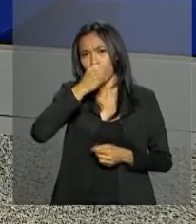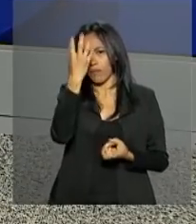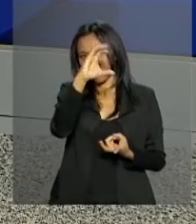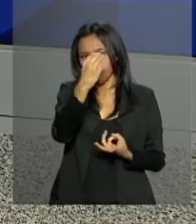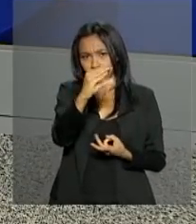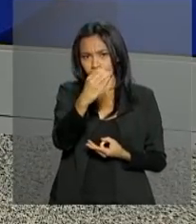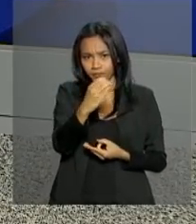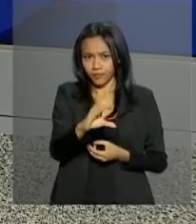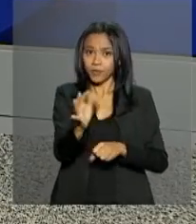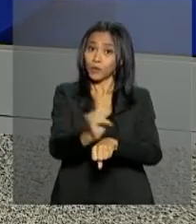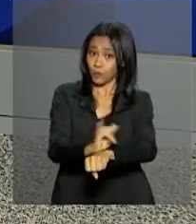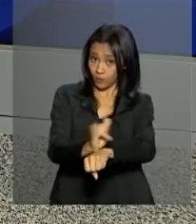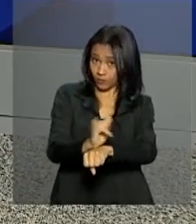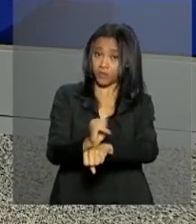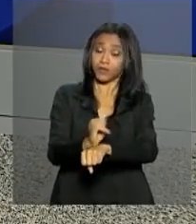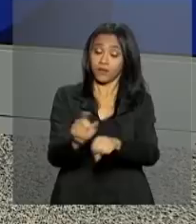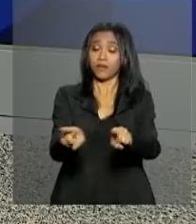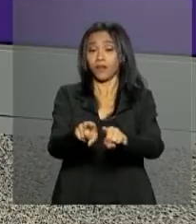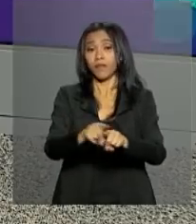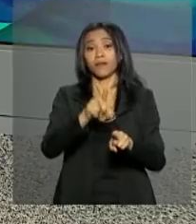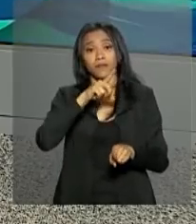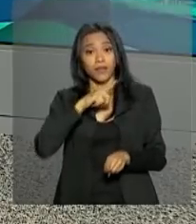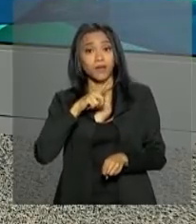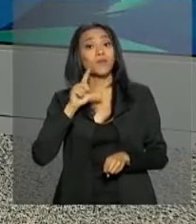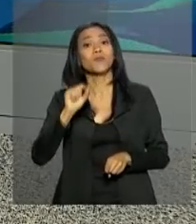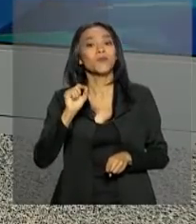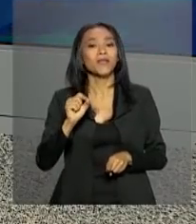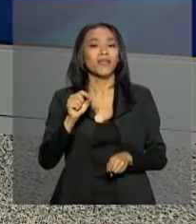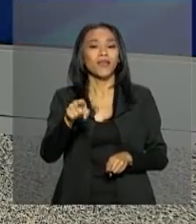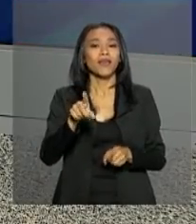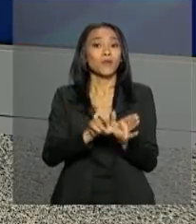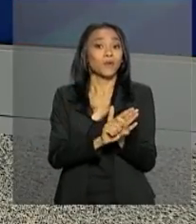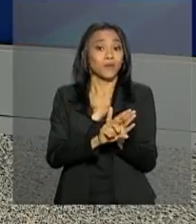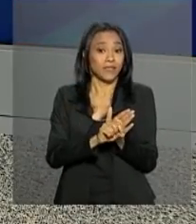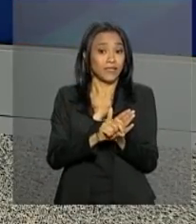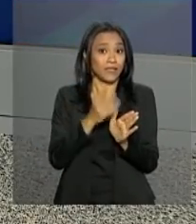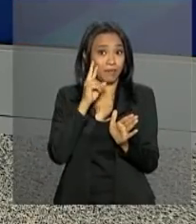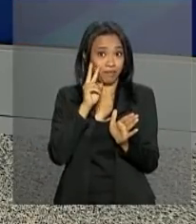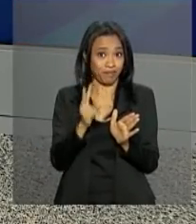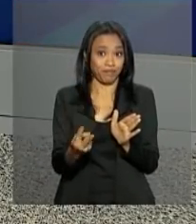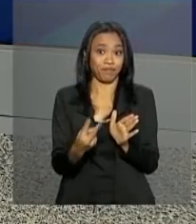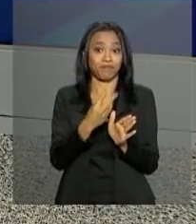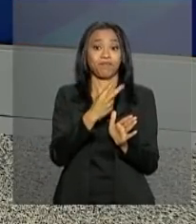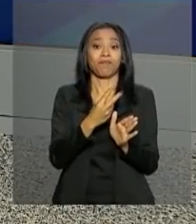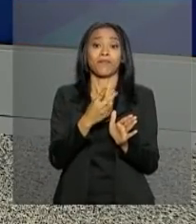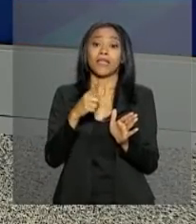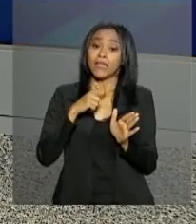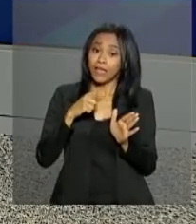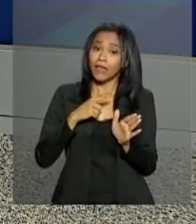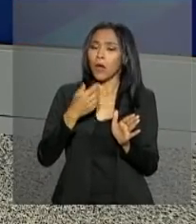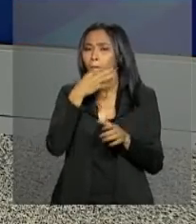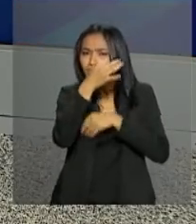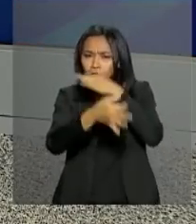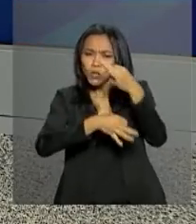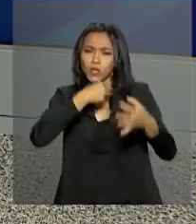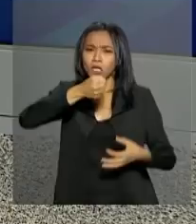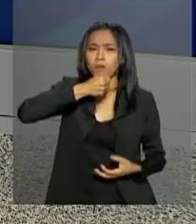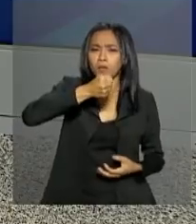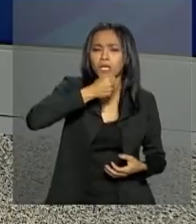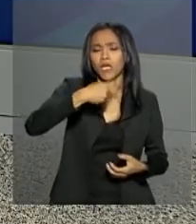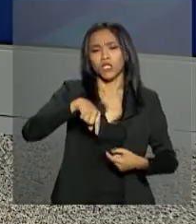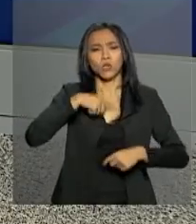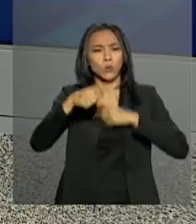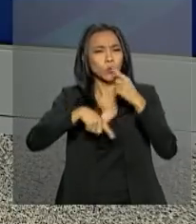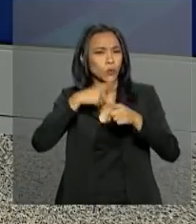estão no nosso canal no YouTube, também temos aí o nosso perfil no Twitter. Você pode mandar suas sugestões de reportagens e dúvidas